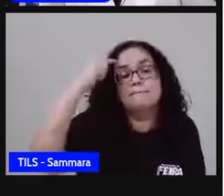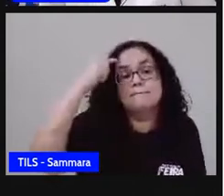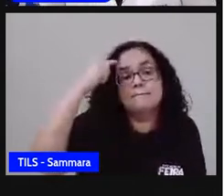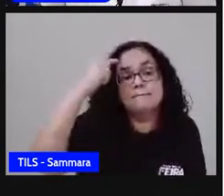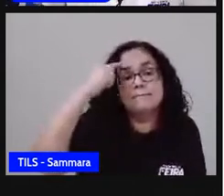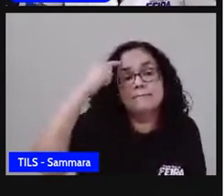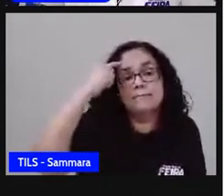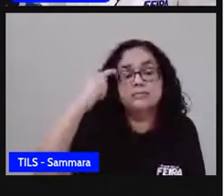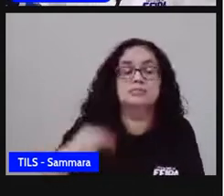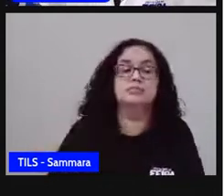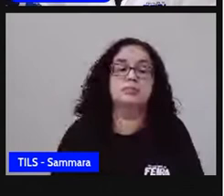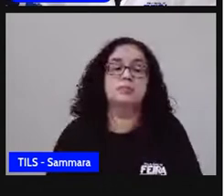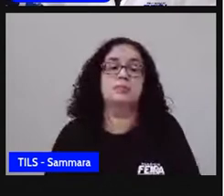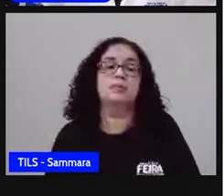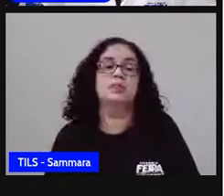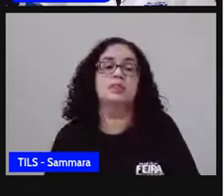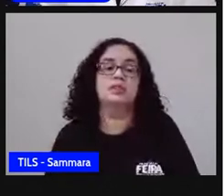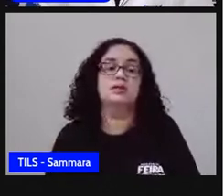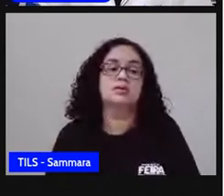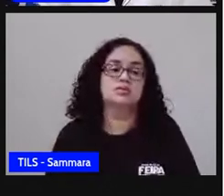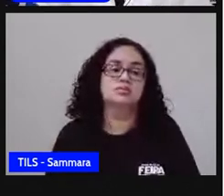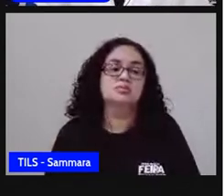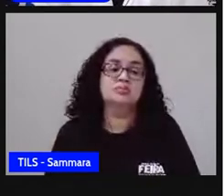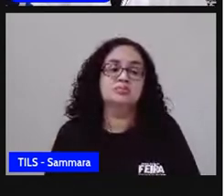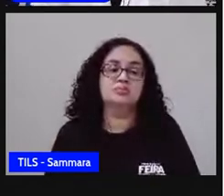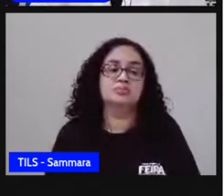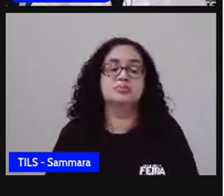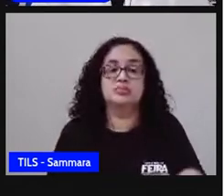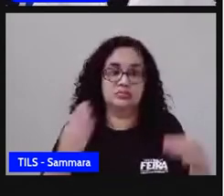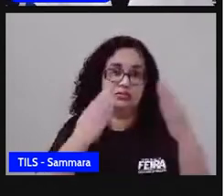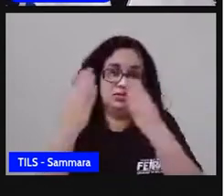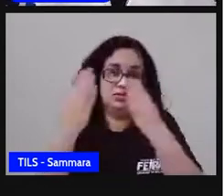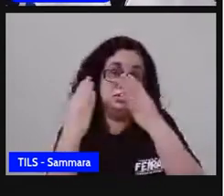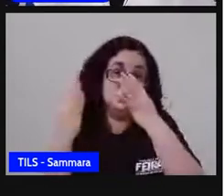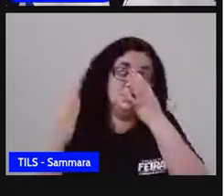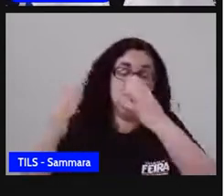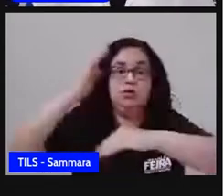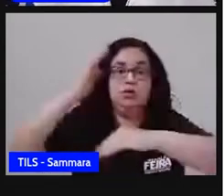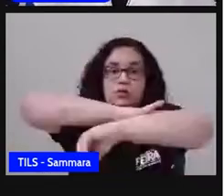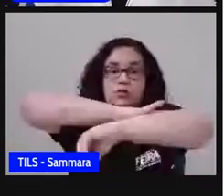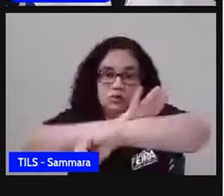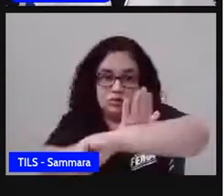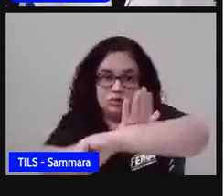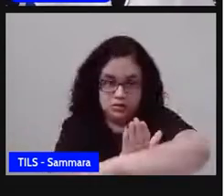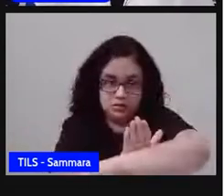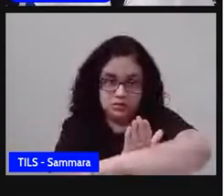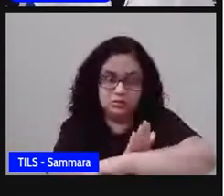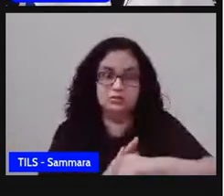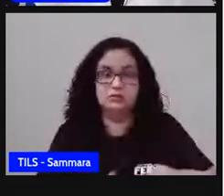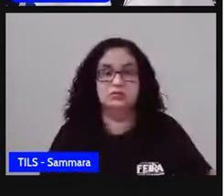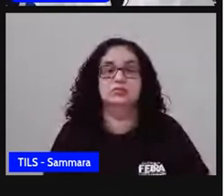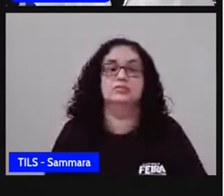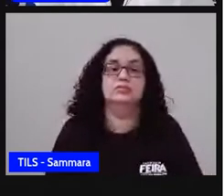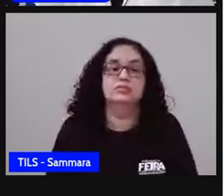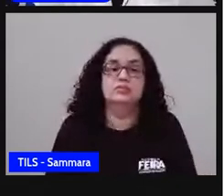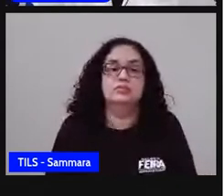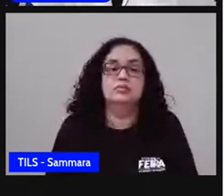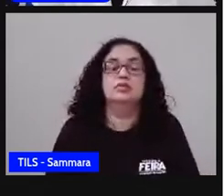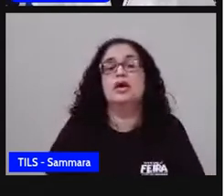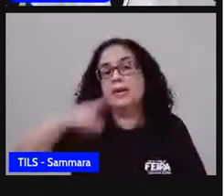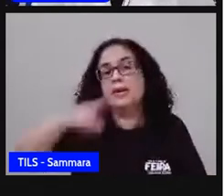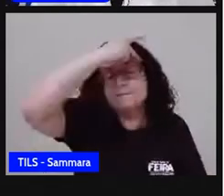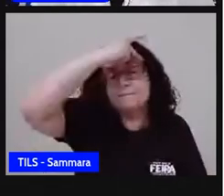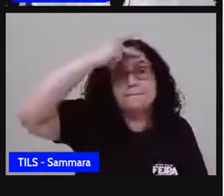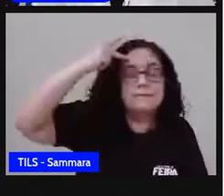em relação a uma parte, né, relacionada ao racismo, que é as